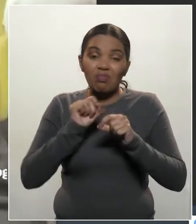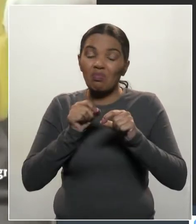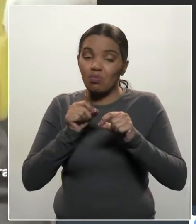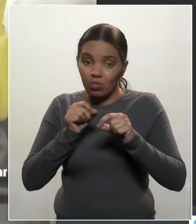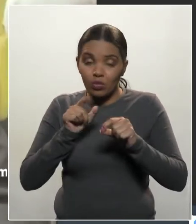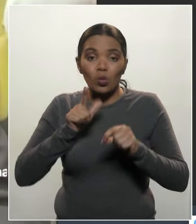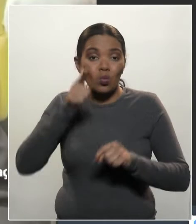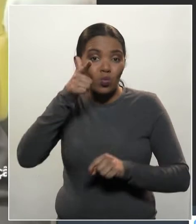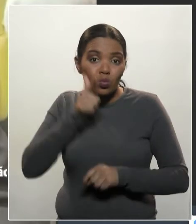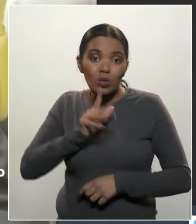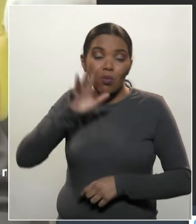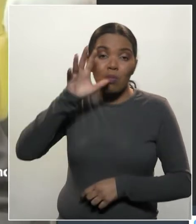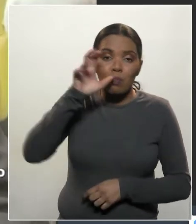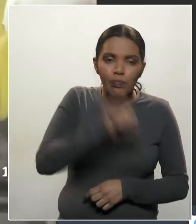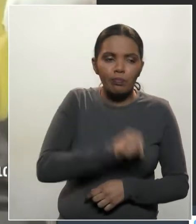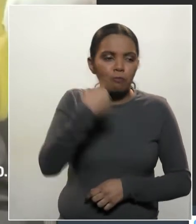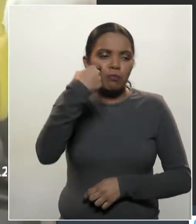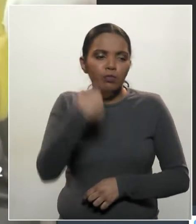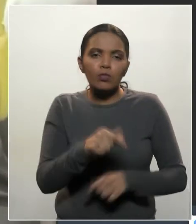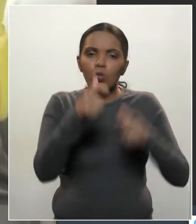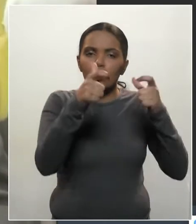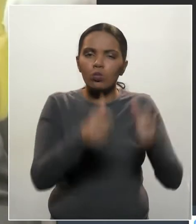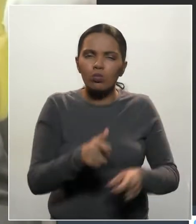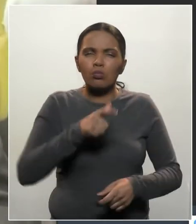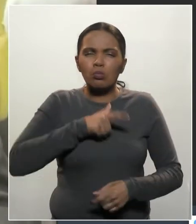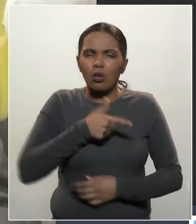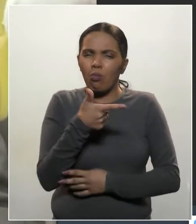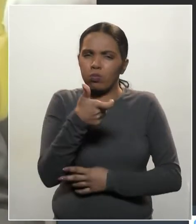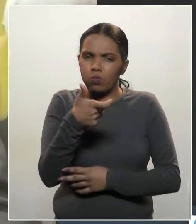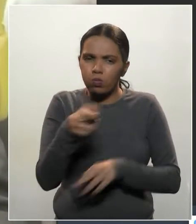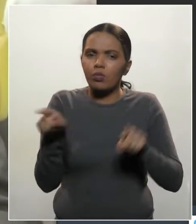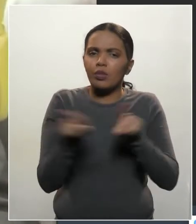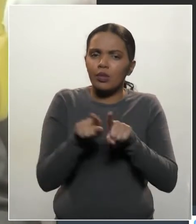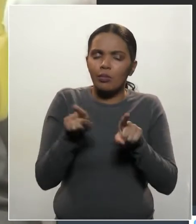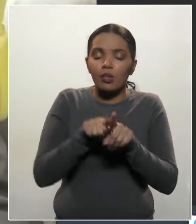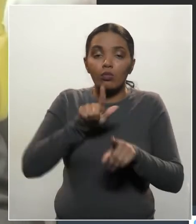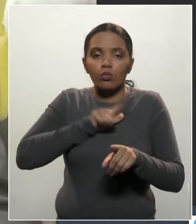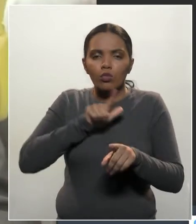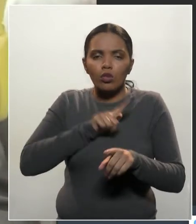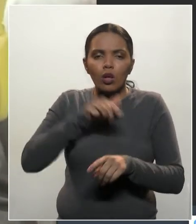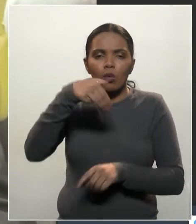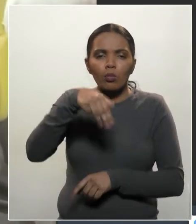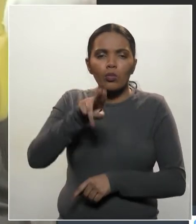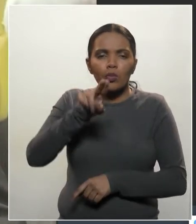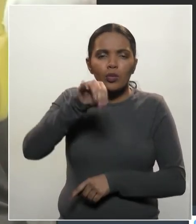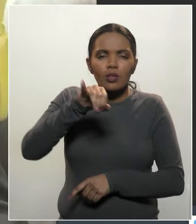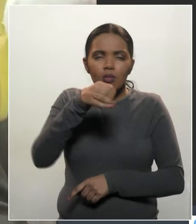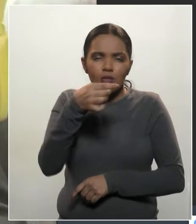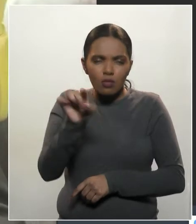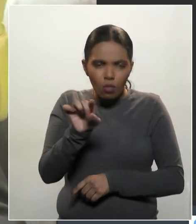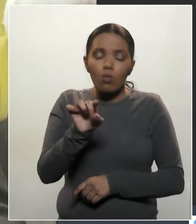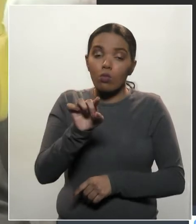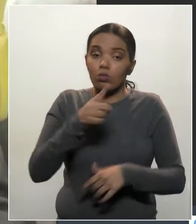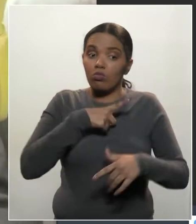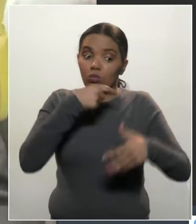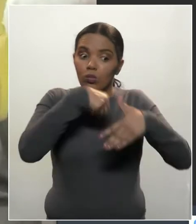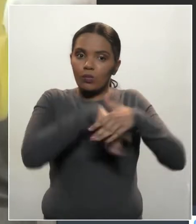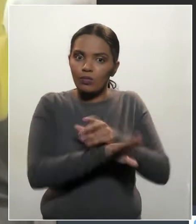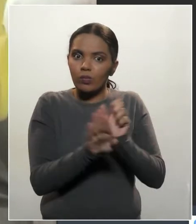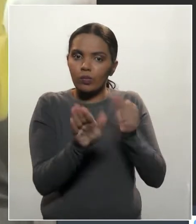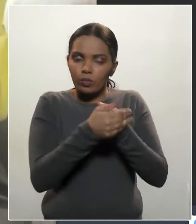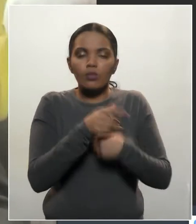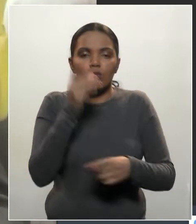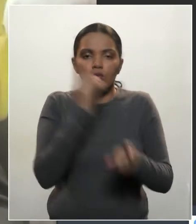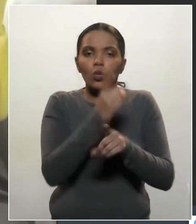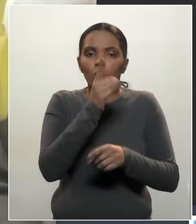de armas e munições, que com certeza essas armas e essas munições seriam usadas aí